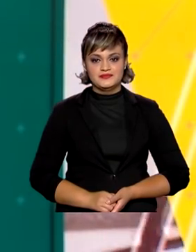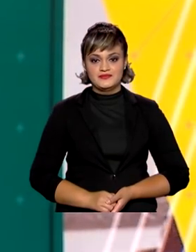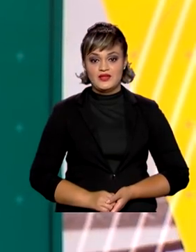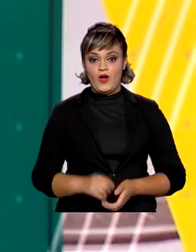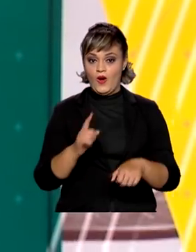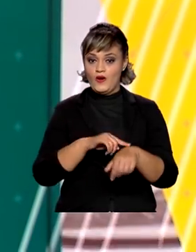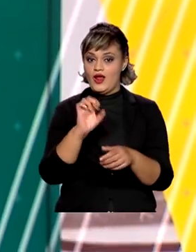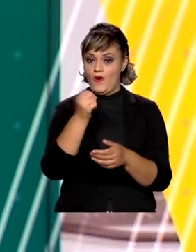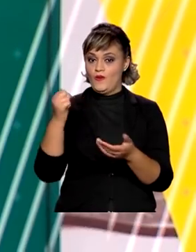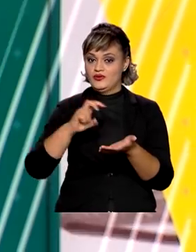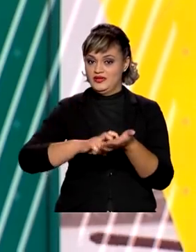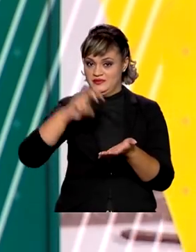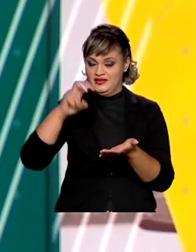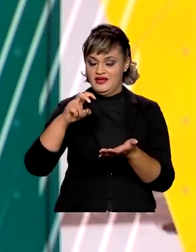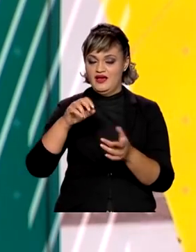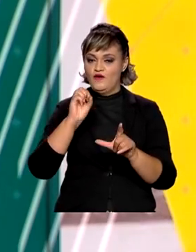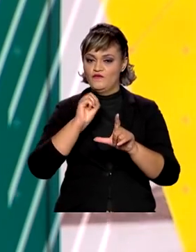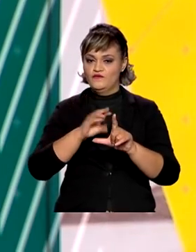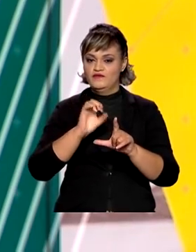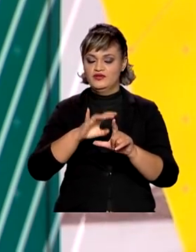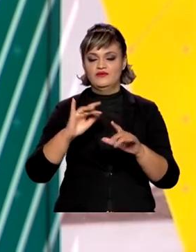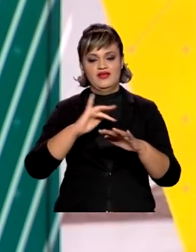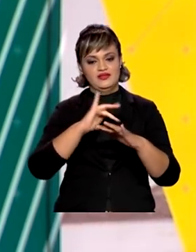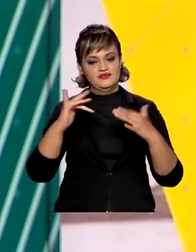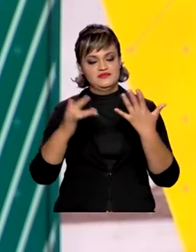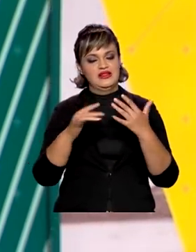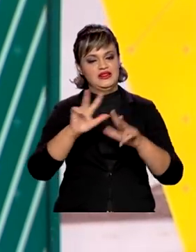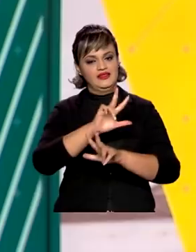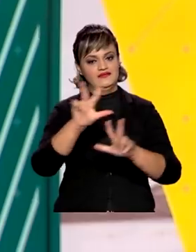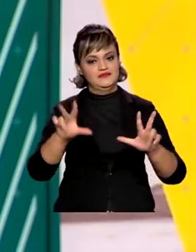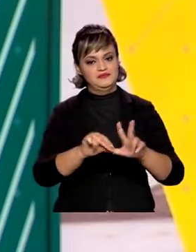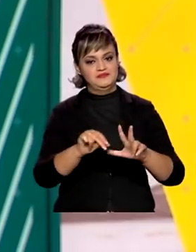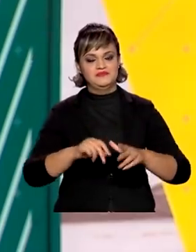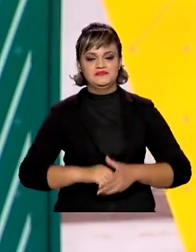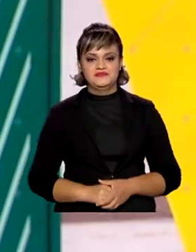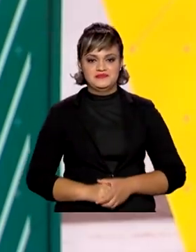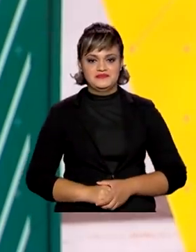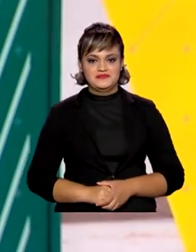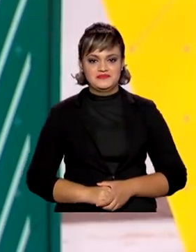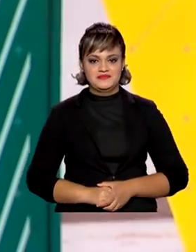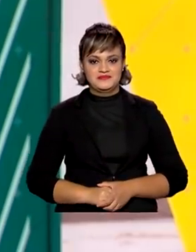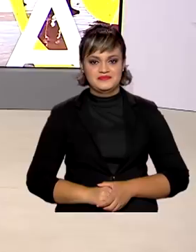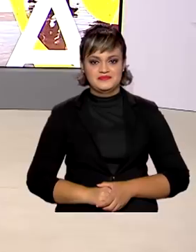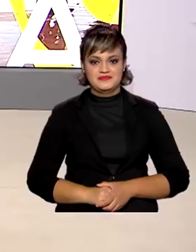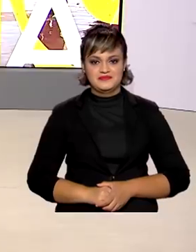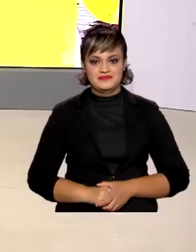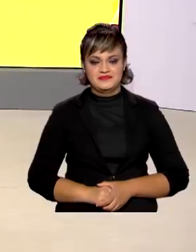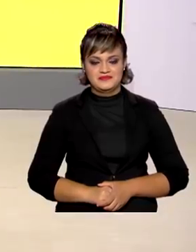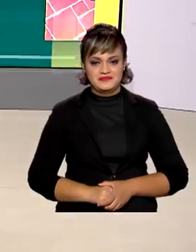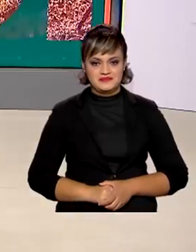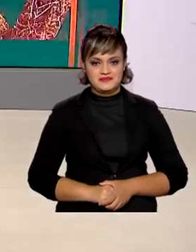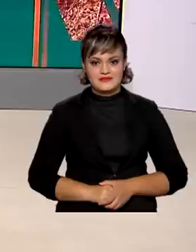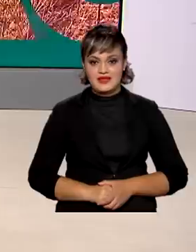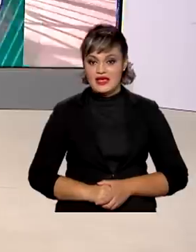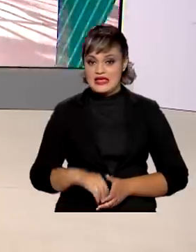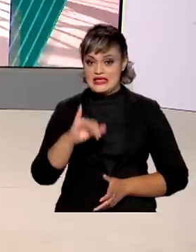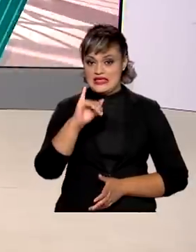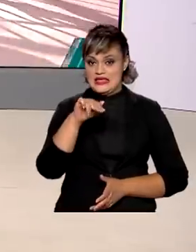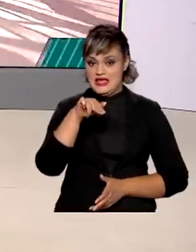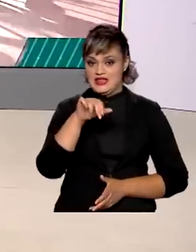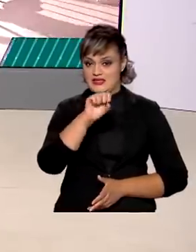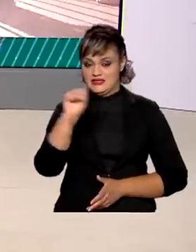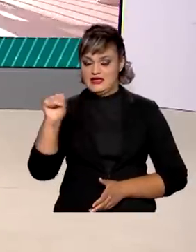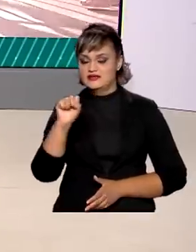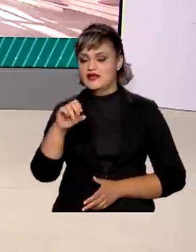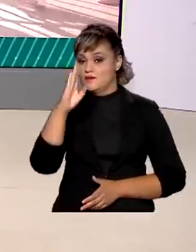São 8 horas da manhã e estamos ao vivo pela TV Brasil e nossas redes sociais. O INSS